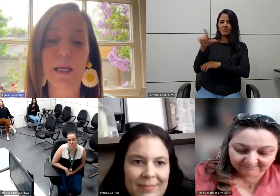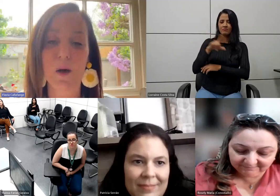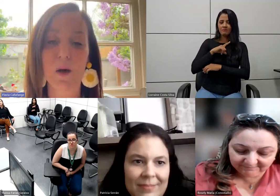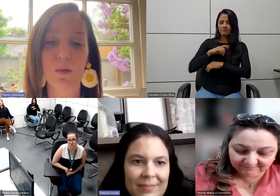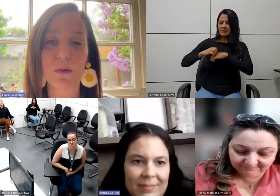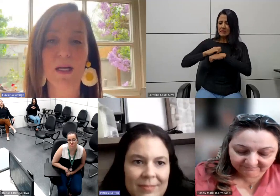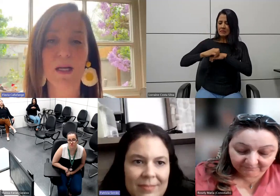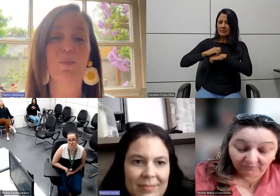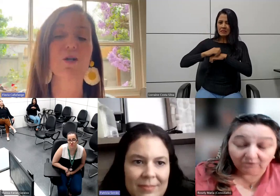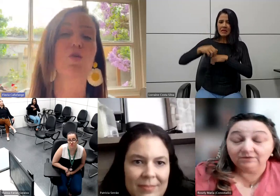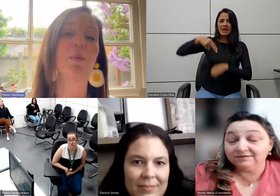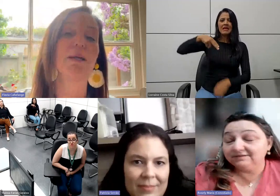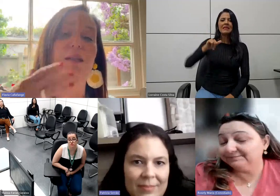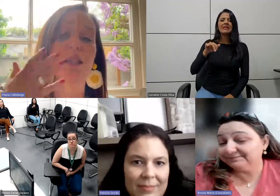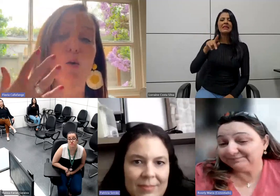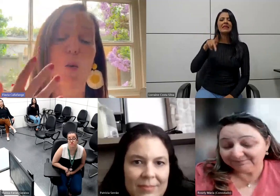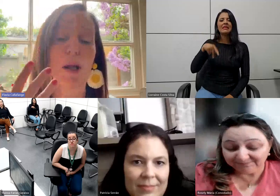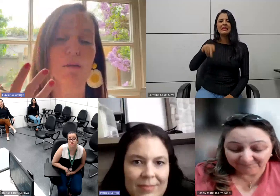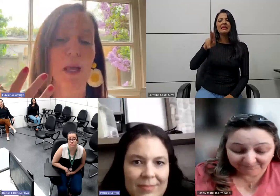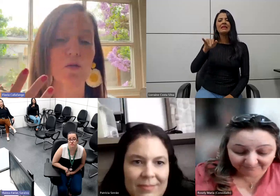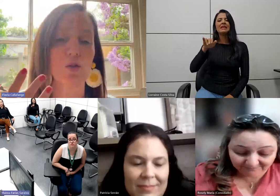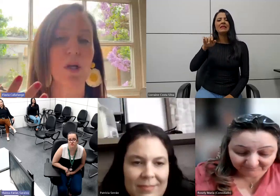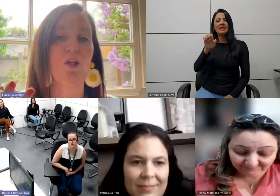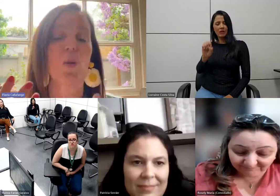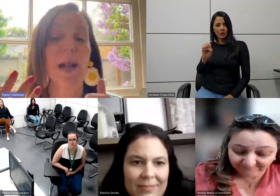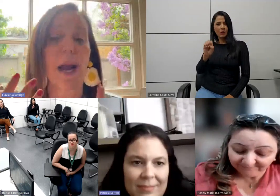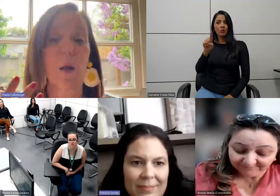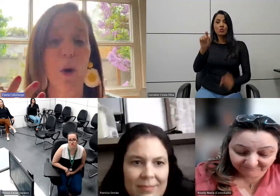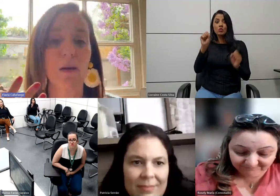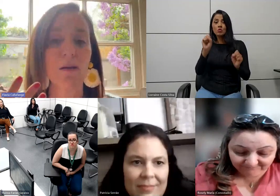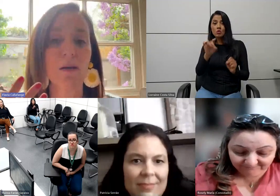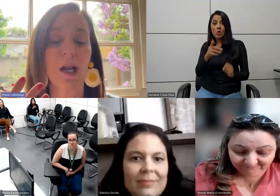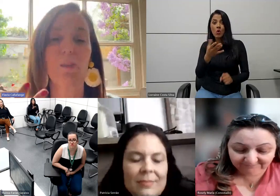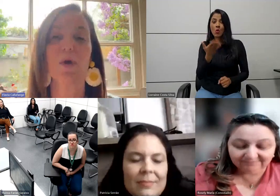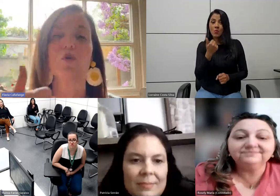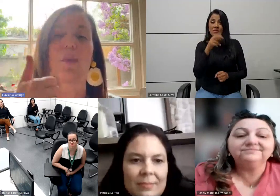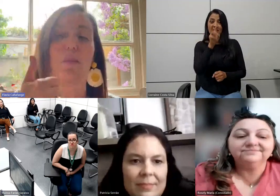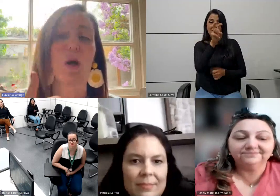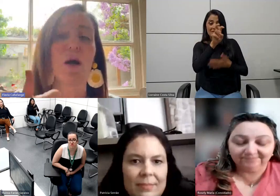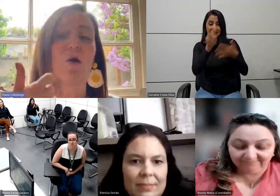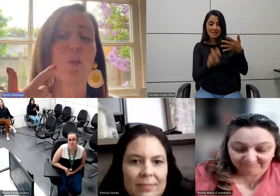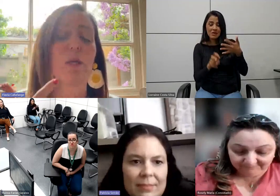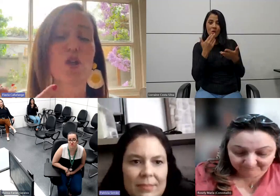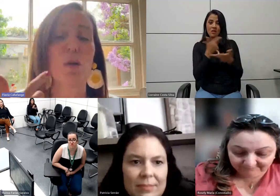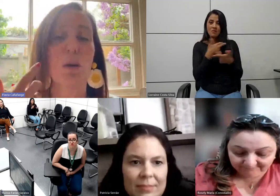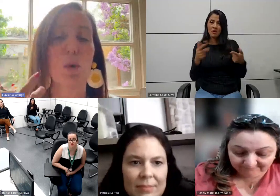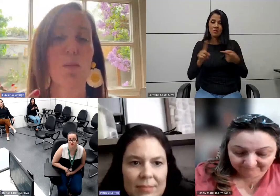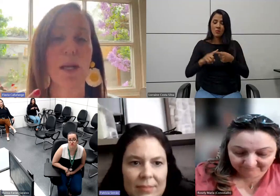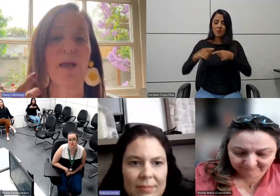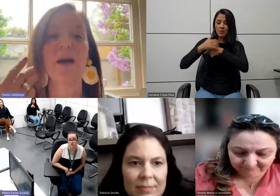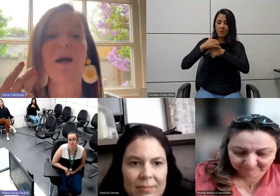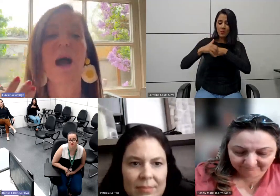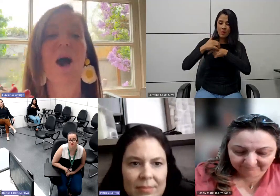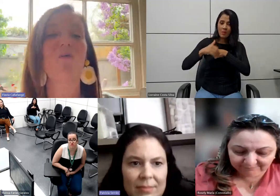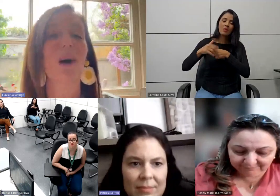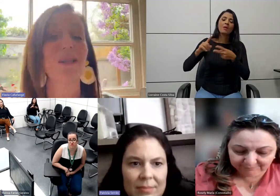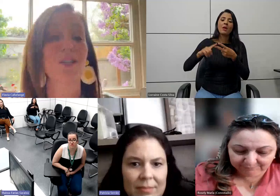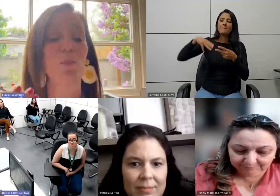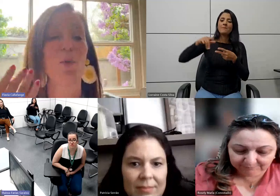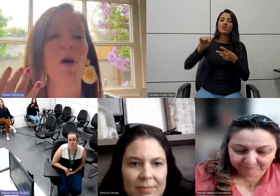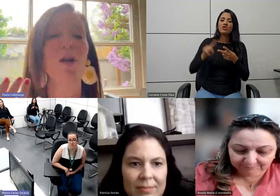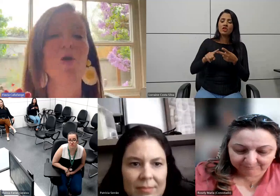alergia ao níquel e ela só pode comer cinco alimentos e tomar água. Ela pode comer morango, mirtilo, abobrinha,